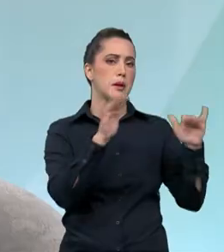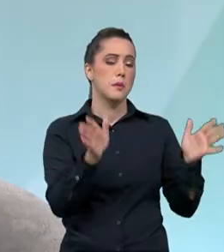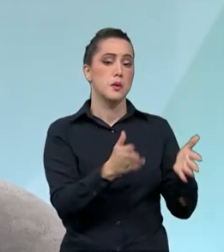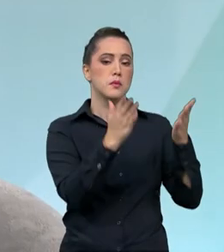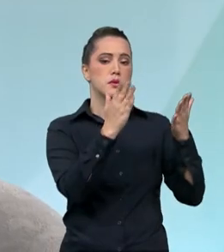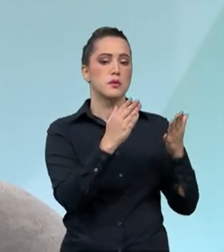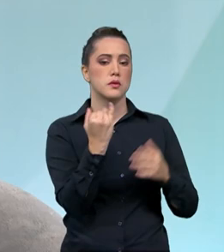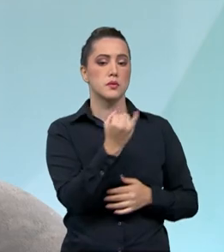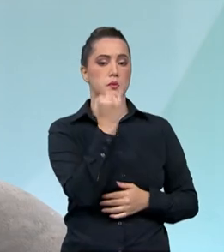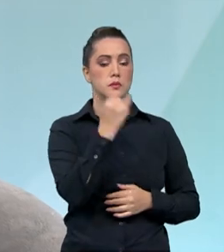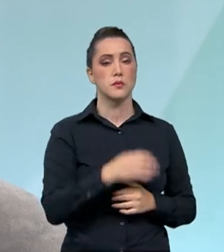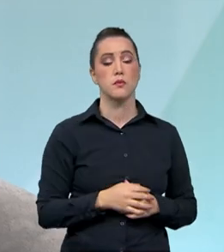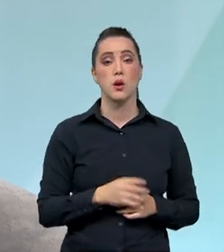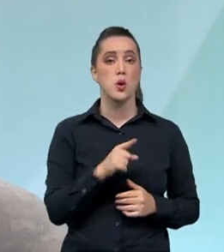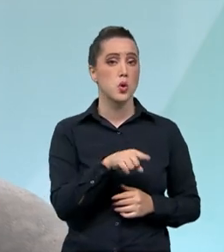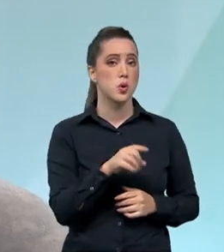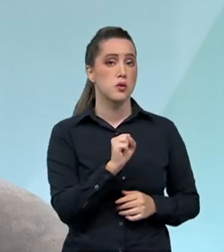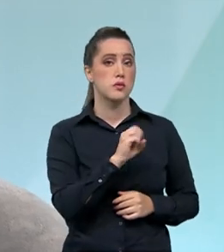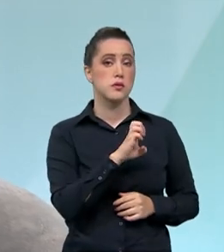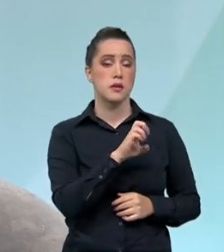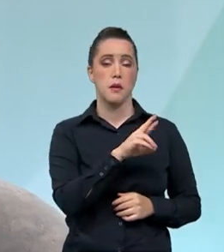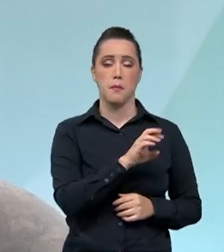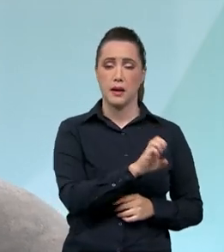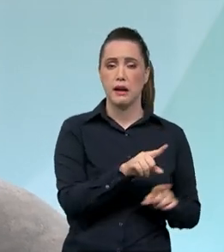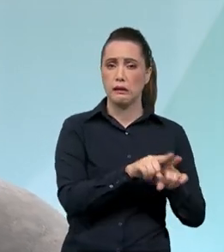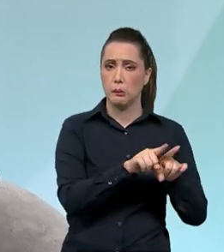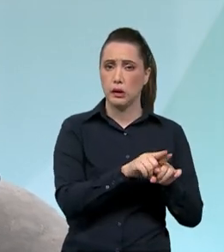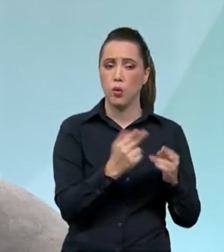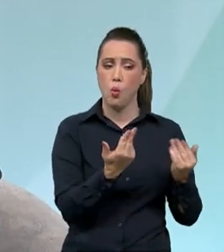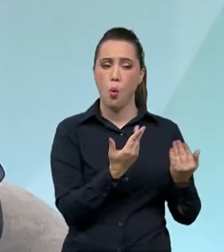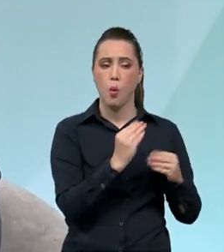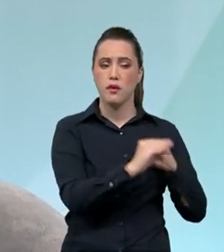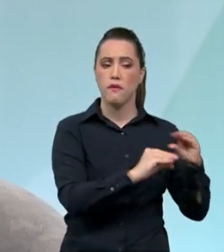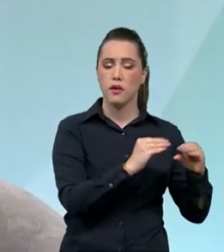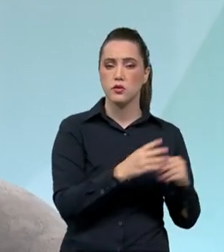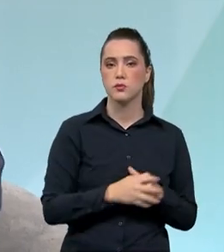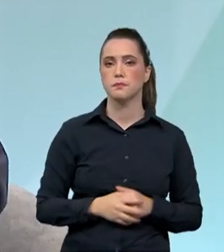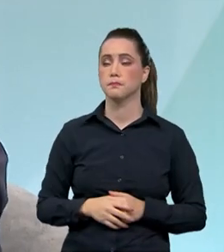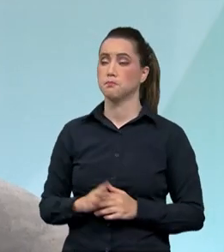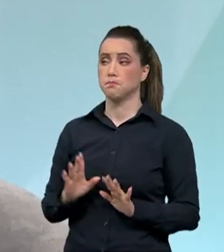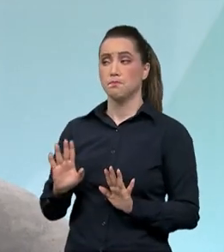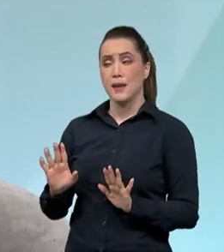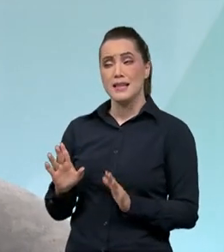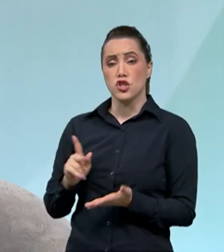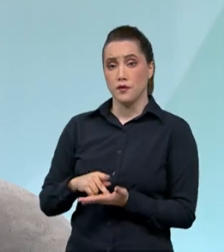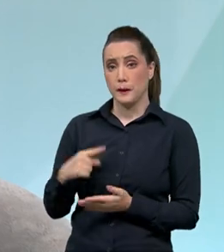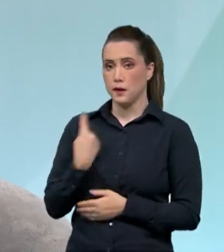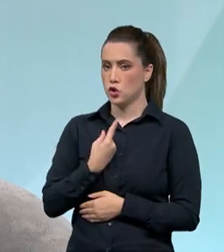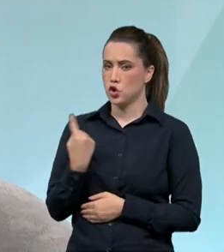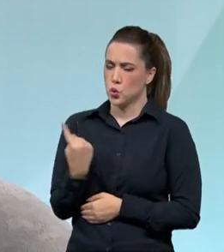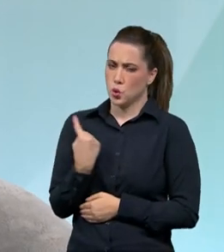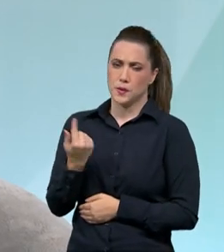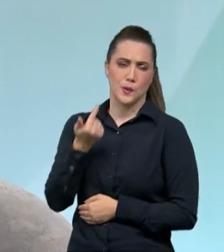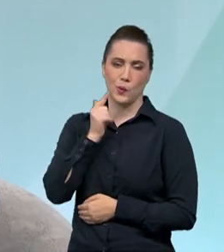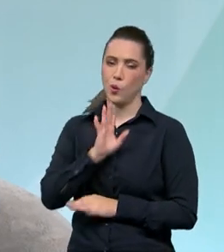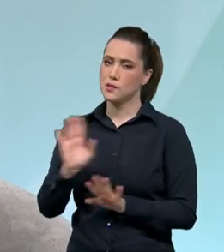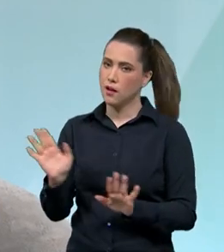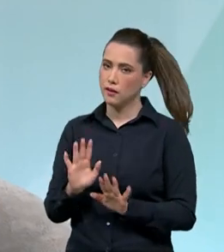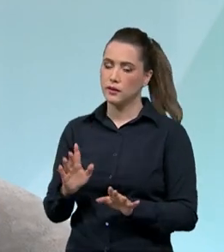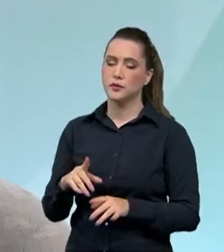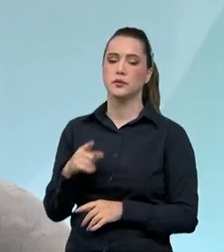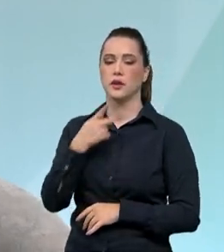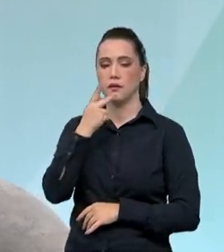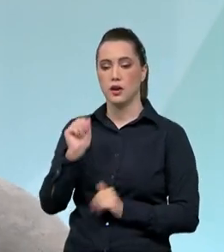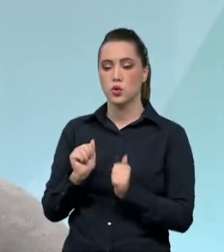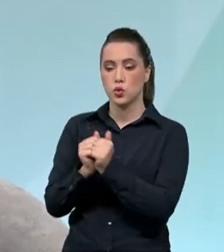exemplo? Na verdade, assim, sozinhos nós não poderíamos fazer tudo o que nós estamos fazendo. E tem até aquela frase que